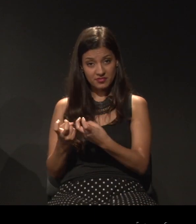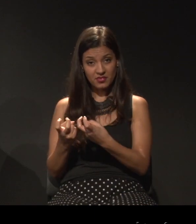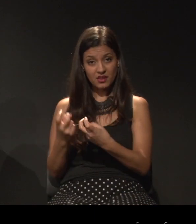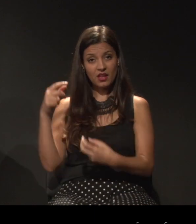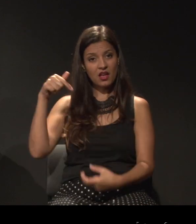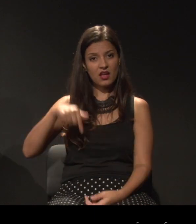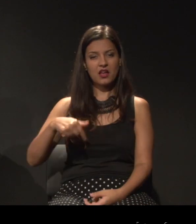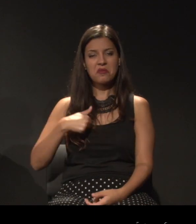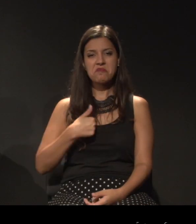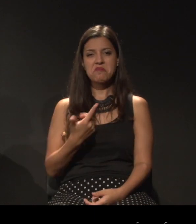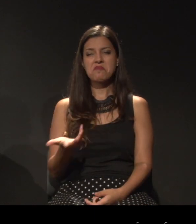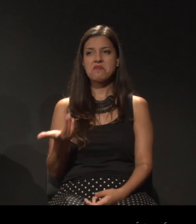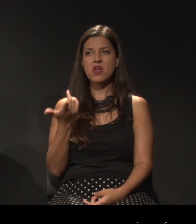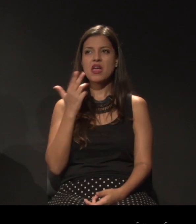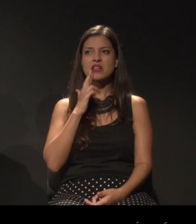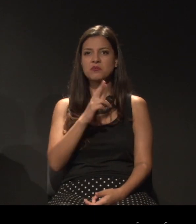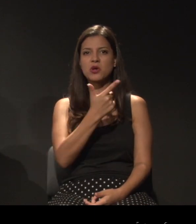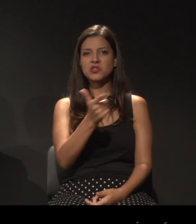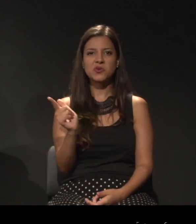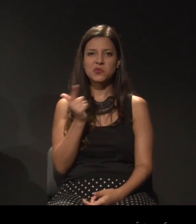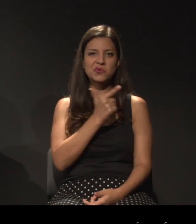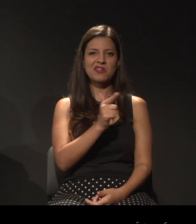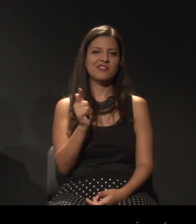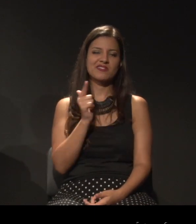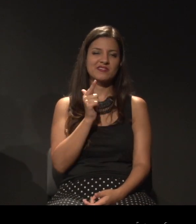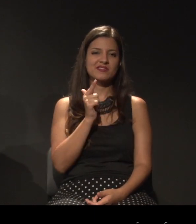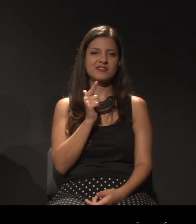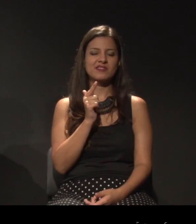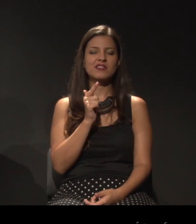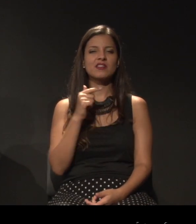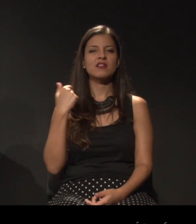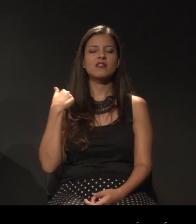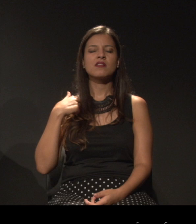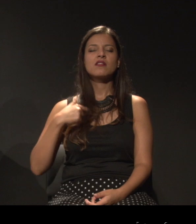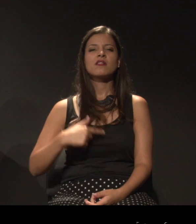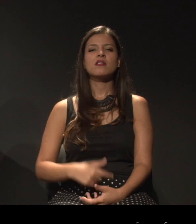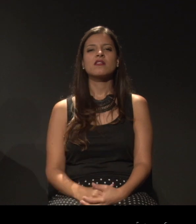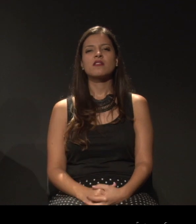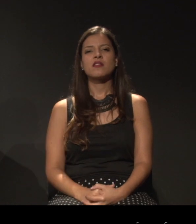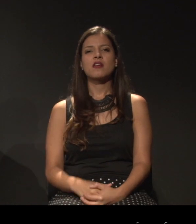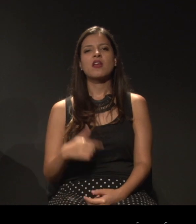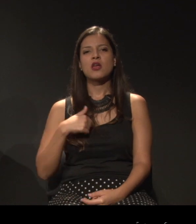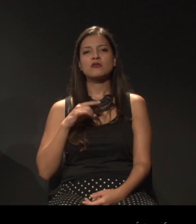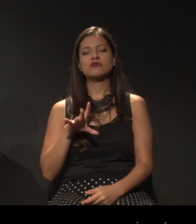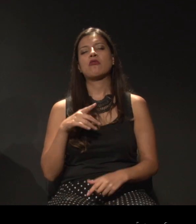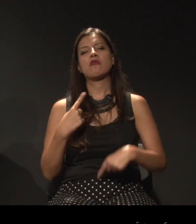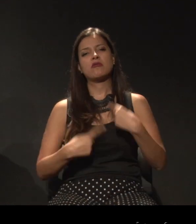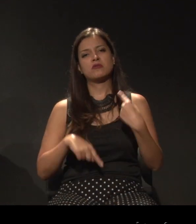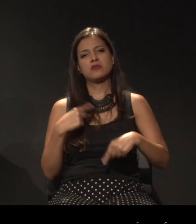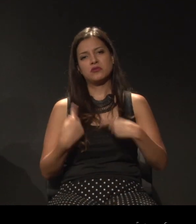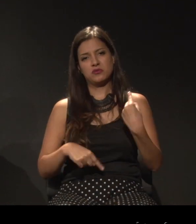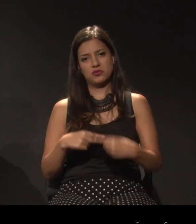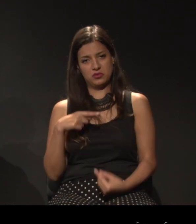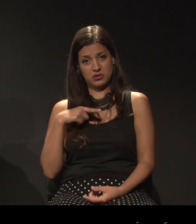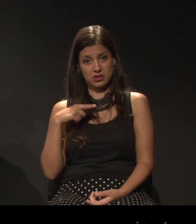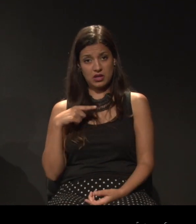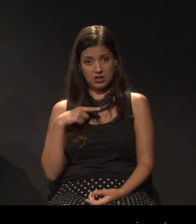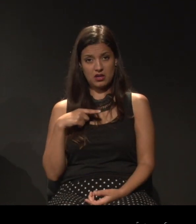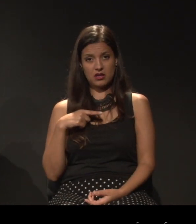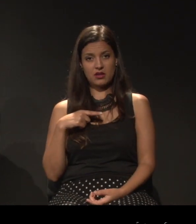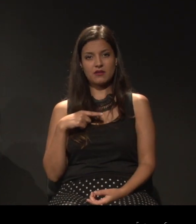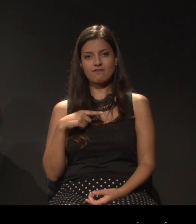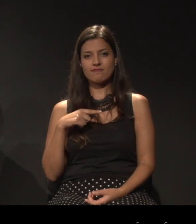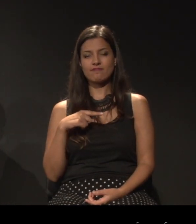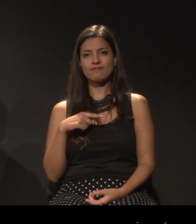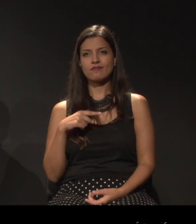eu não tenho resposta para o que você está dizendo, eu só estou discutindo. Tem uma questão aqui muito intensa,